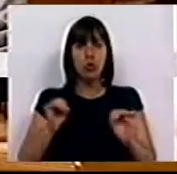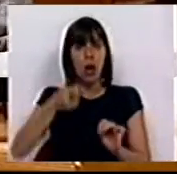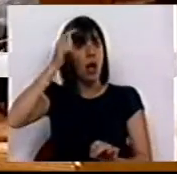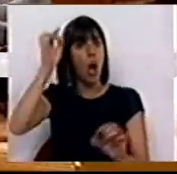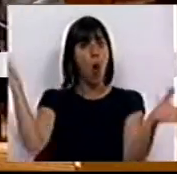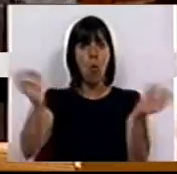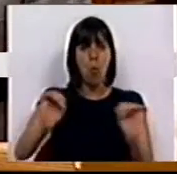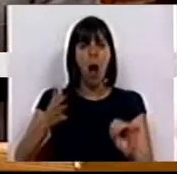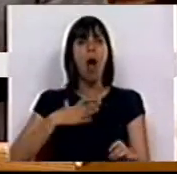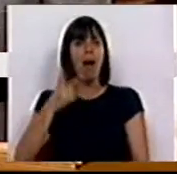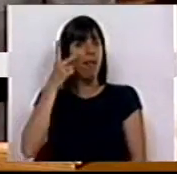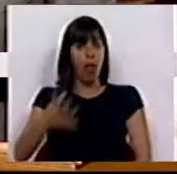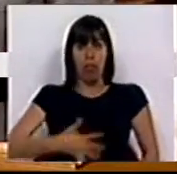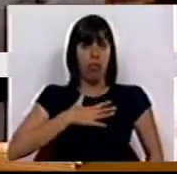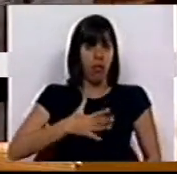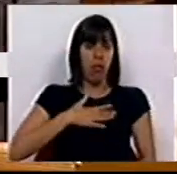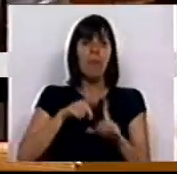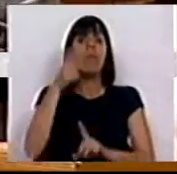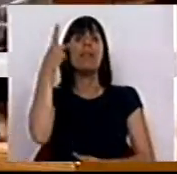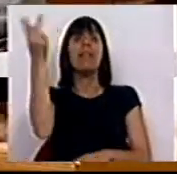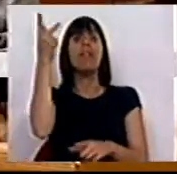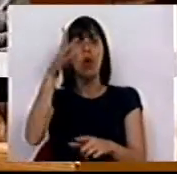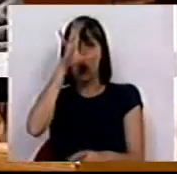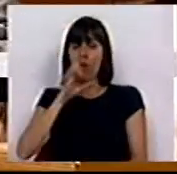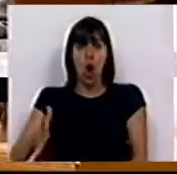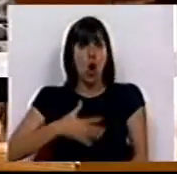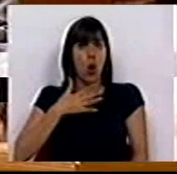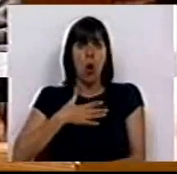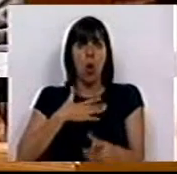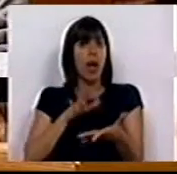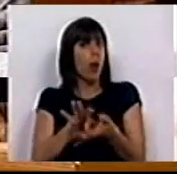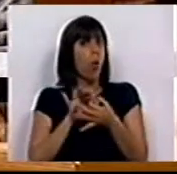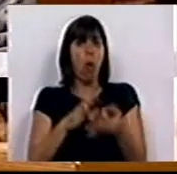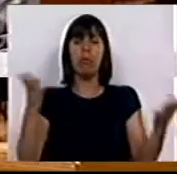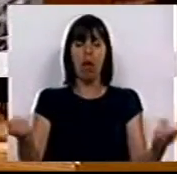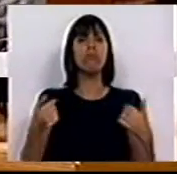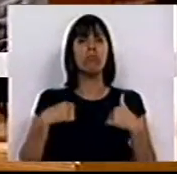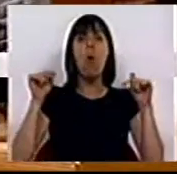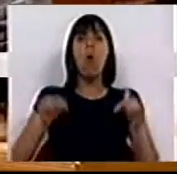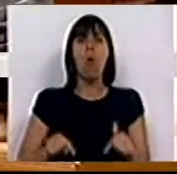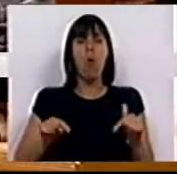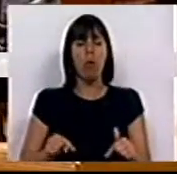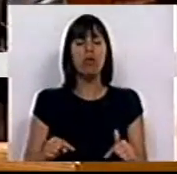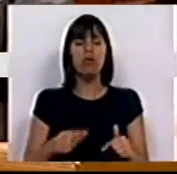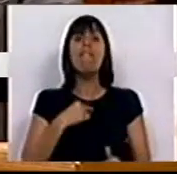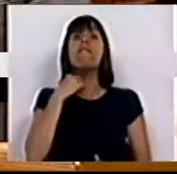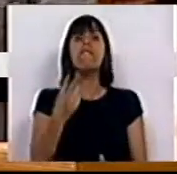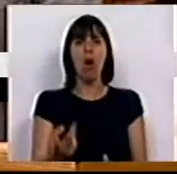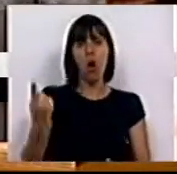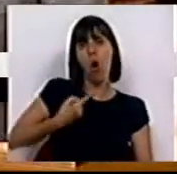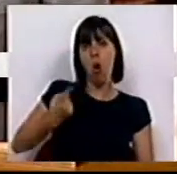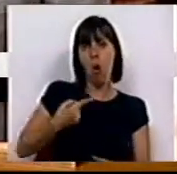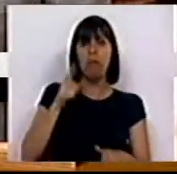conta, não as quer ver, e essas vidas que o Governo não quer contar com elas, que nós damos hoje aqui voz,